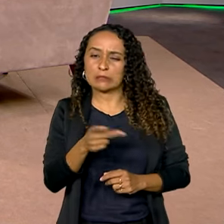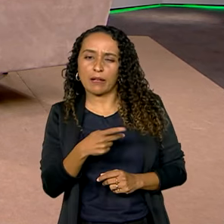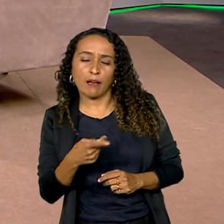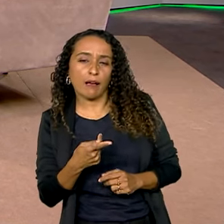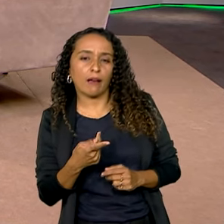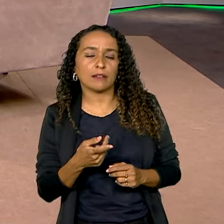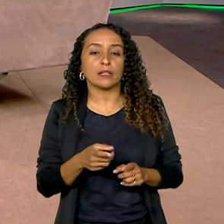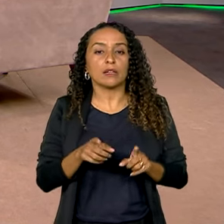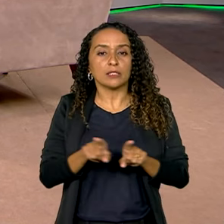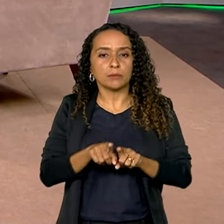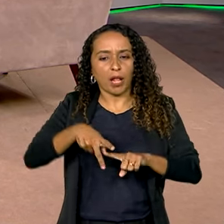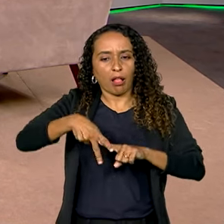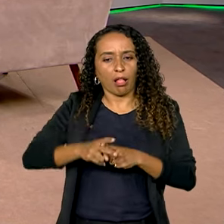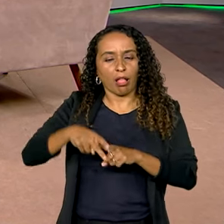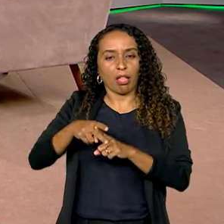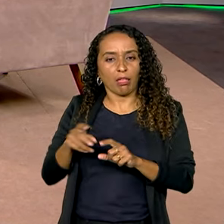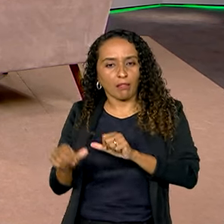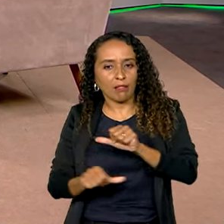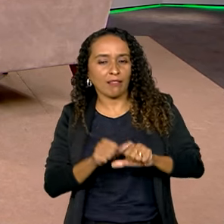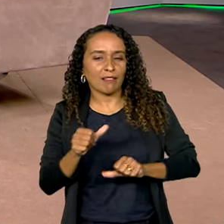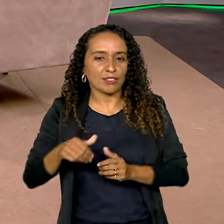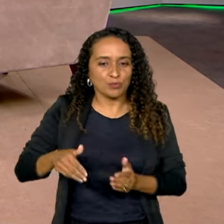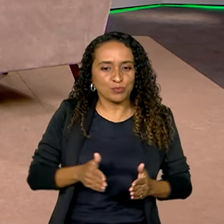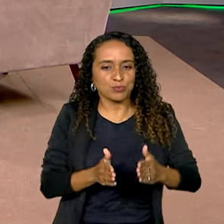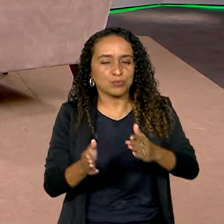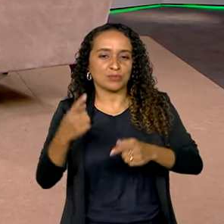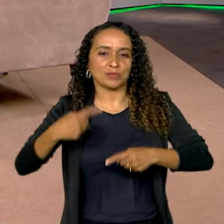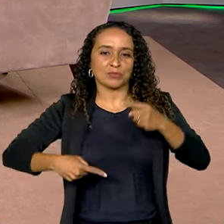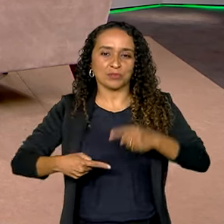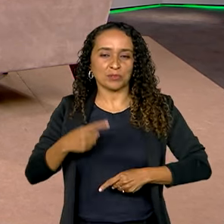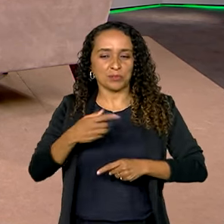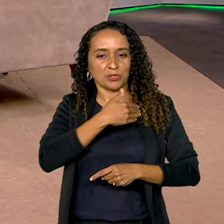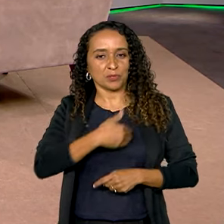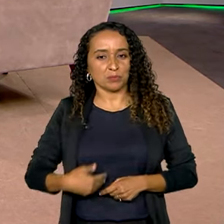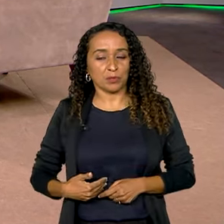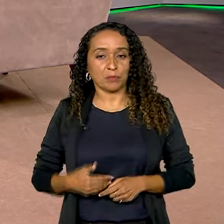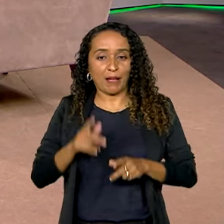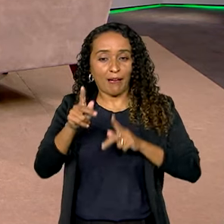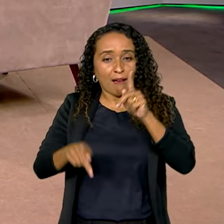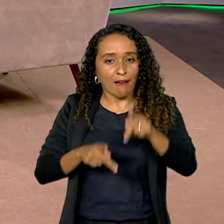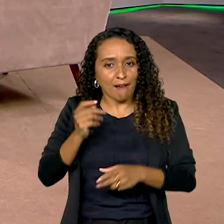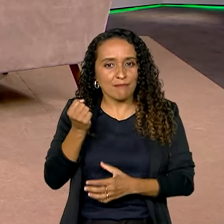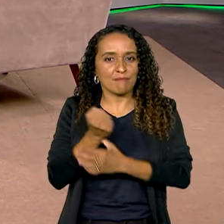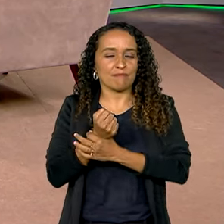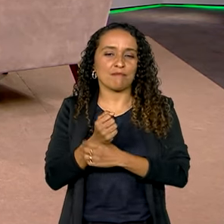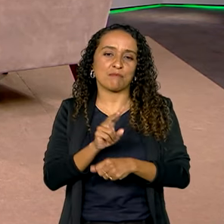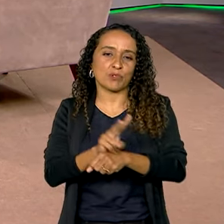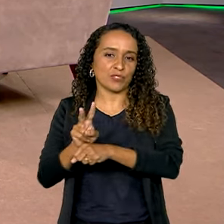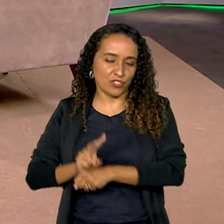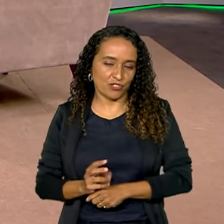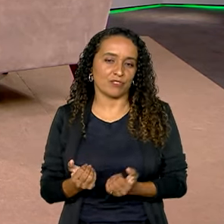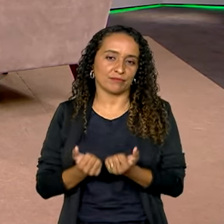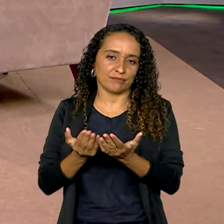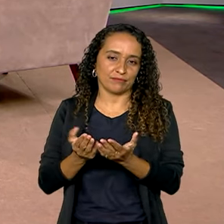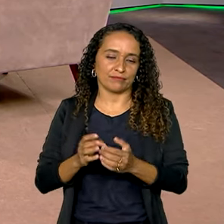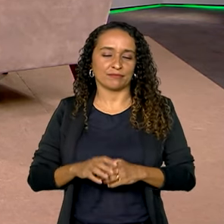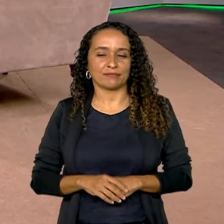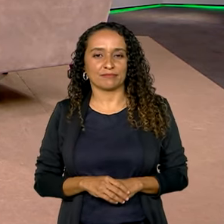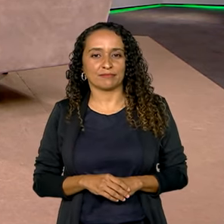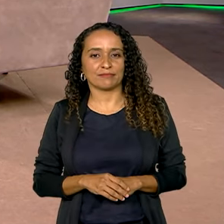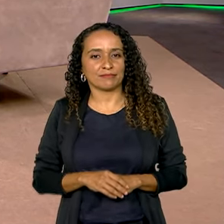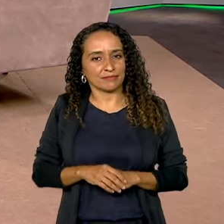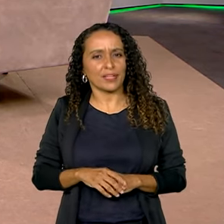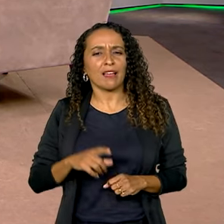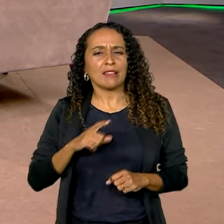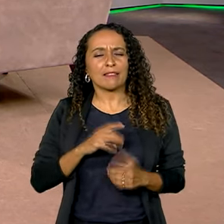e a corrigir o rumo, né, da política pública para garantir que a população, de fato, seja protegida com essas ofertas. Tem